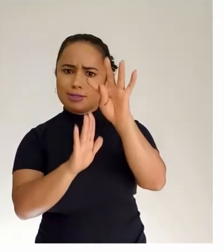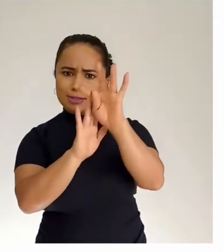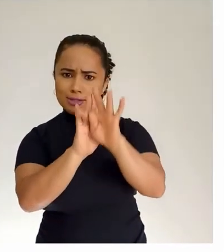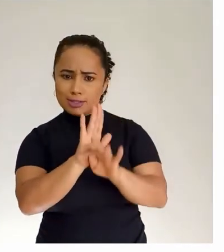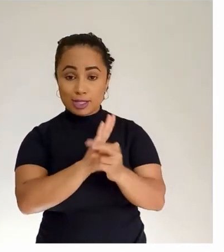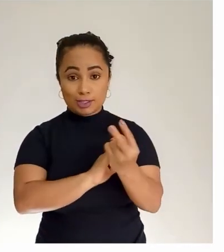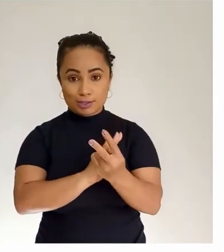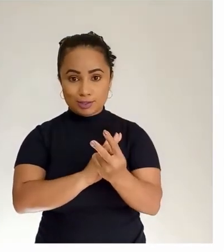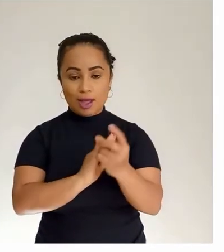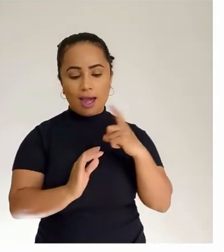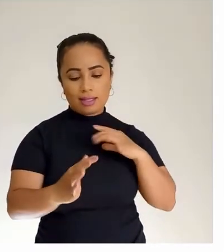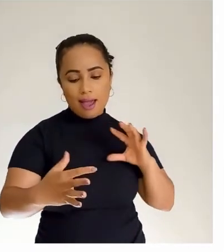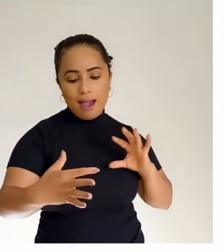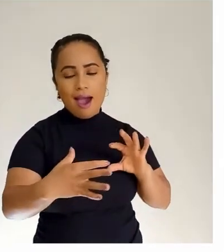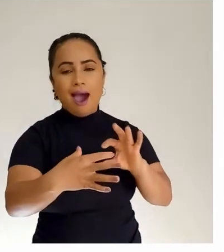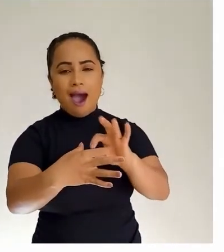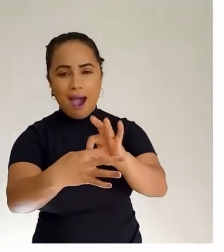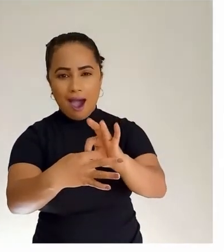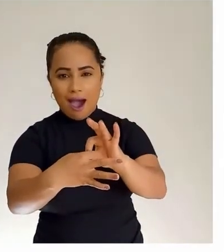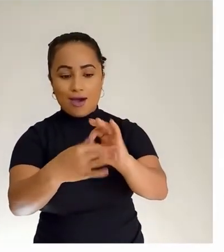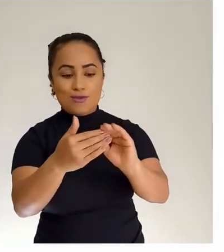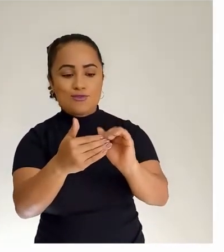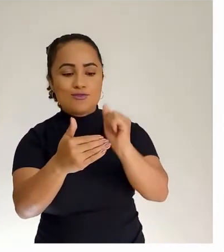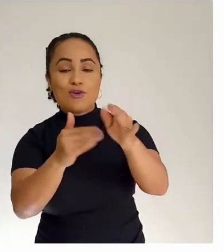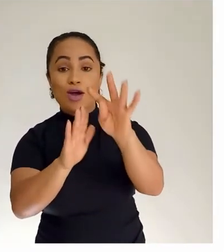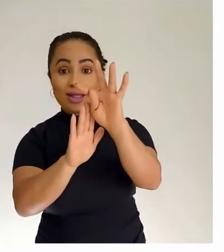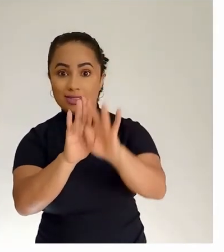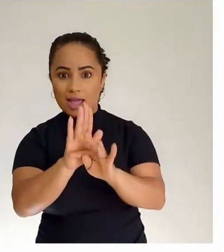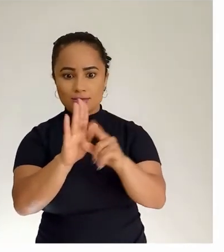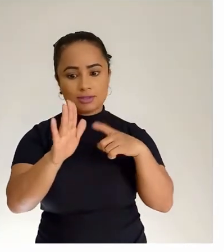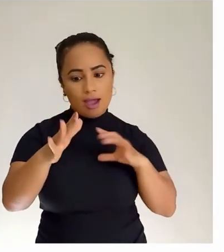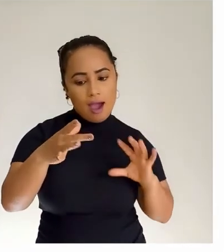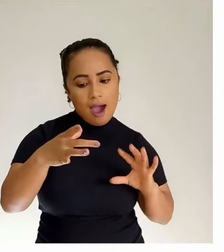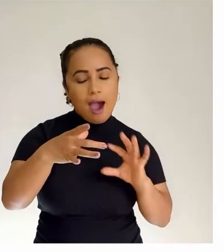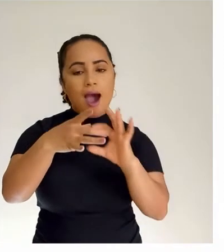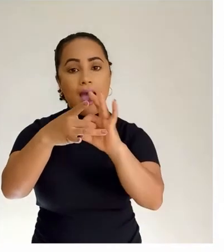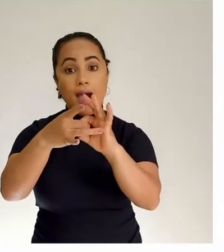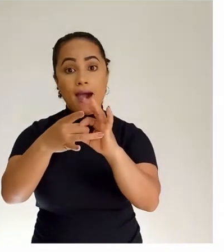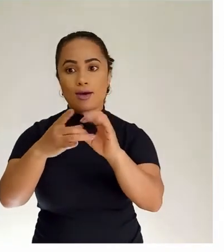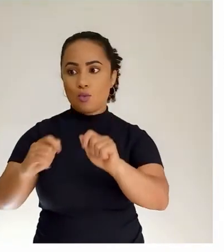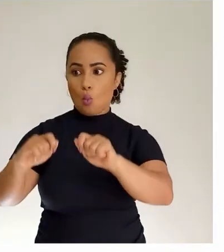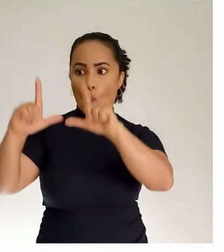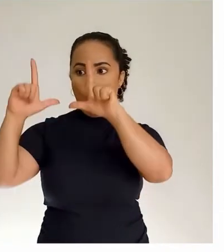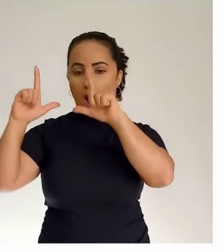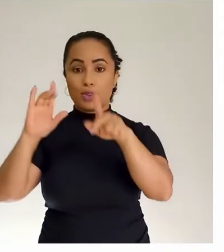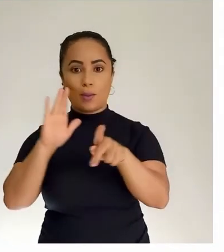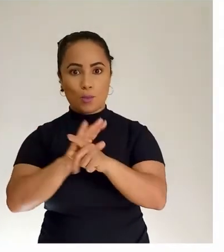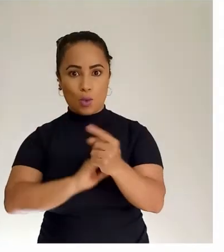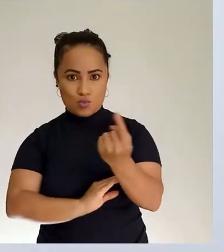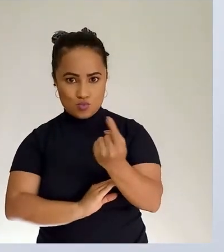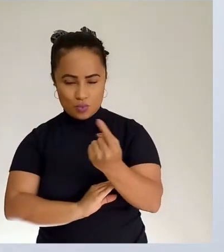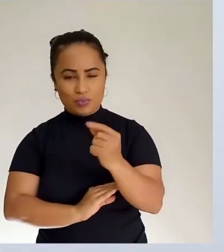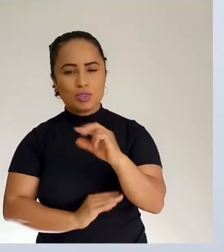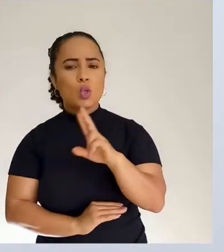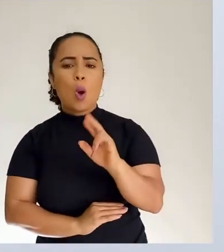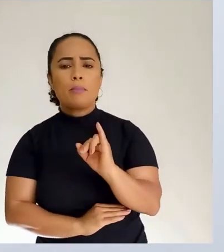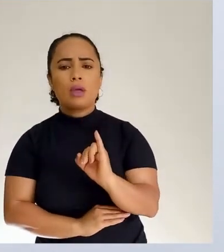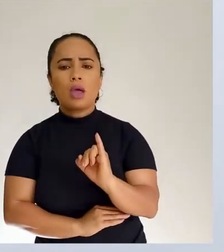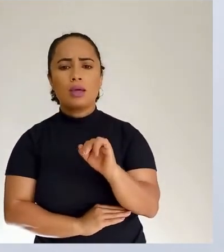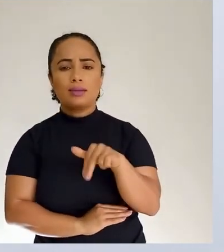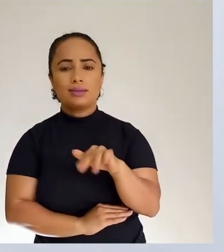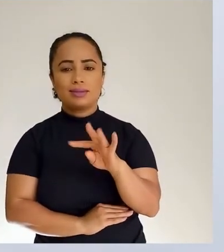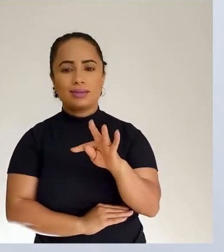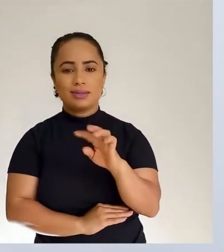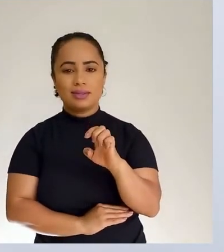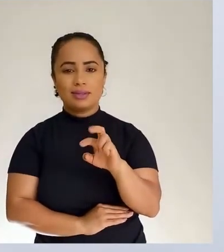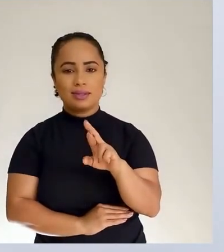intertextualidade com a pintura de Michelangelo, que é o texto 1. O que é intertextualidade? É essa qualidade